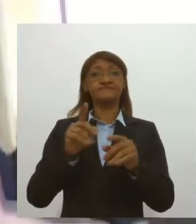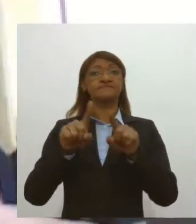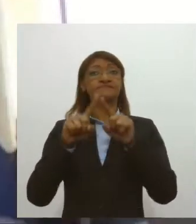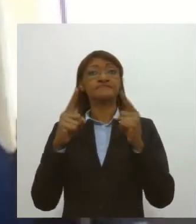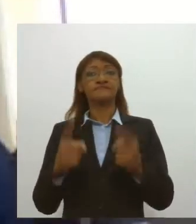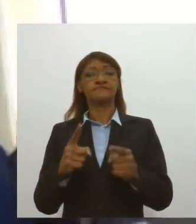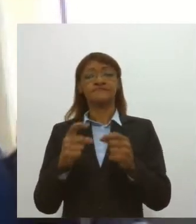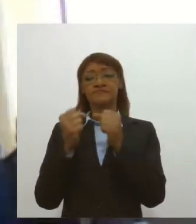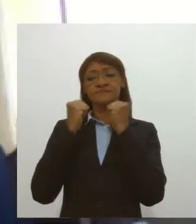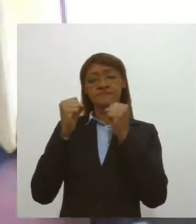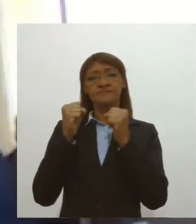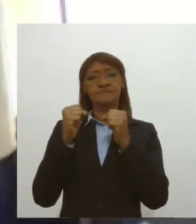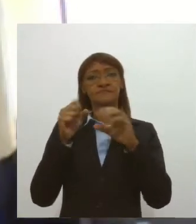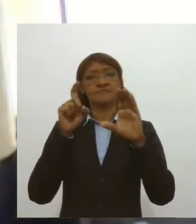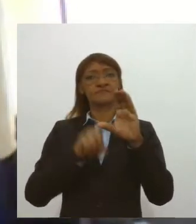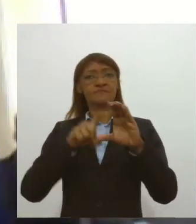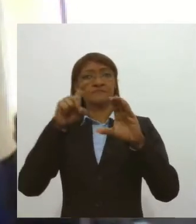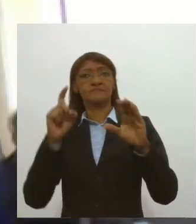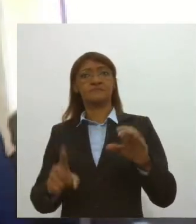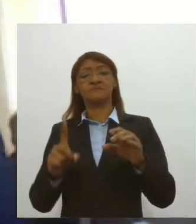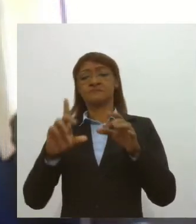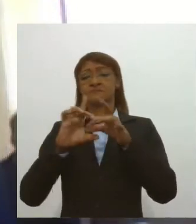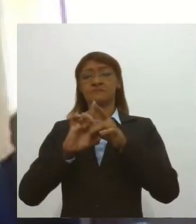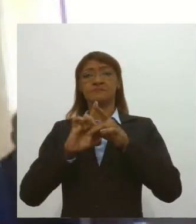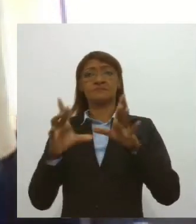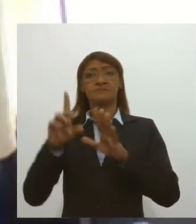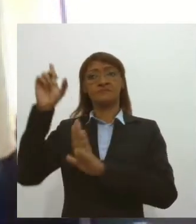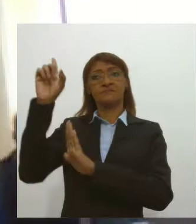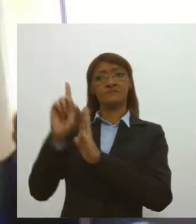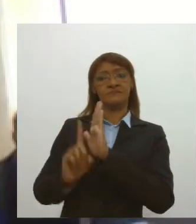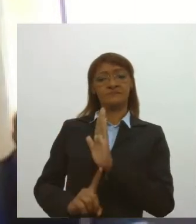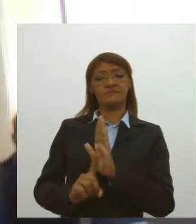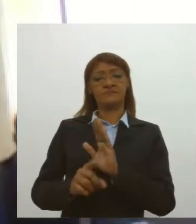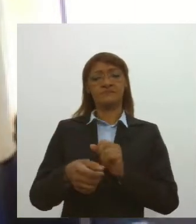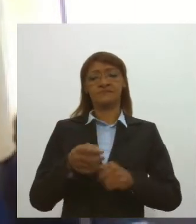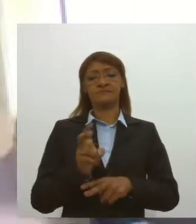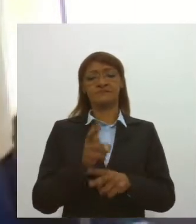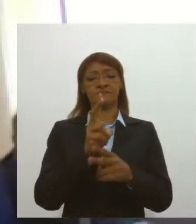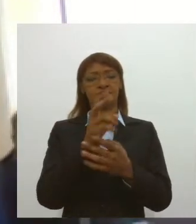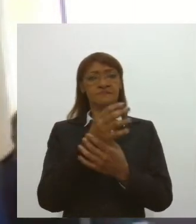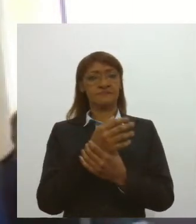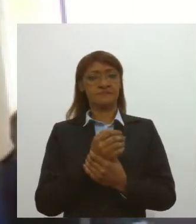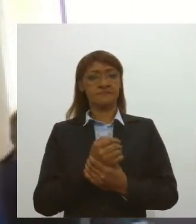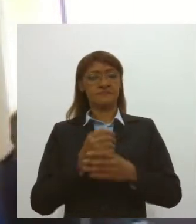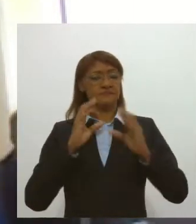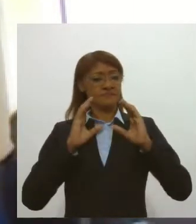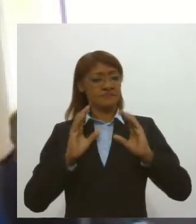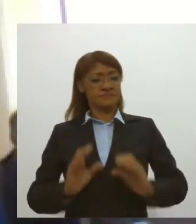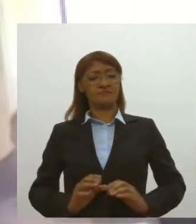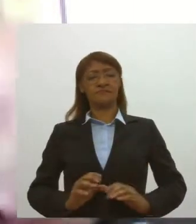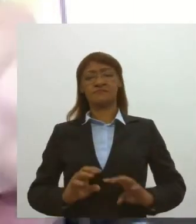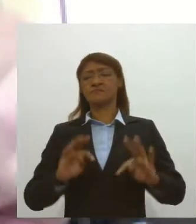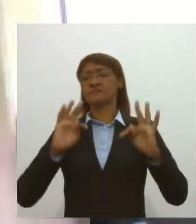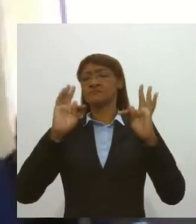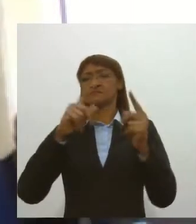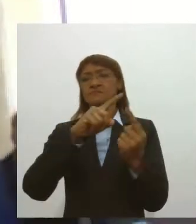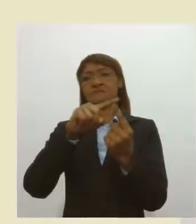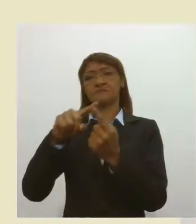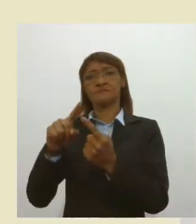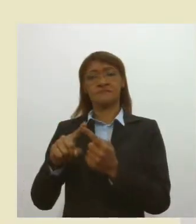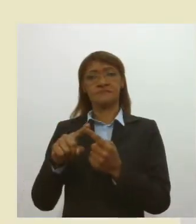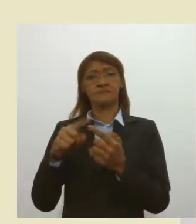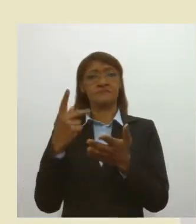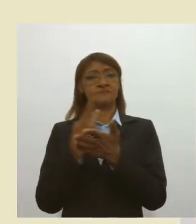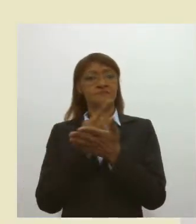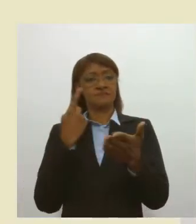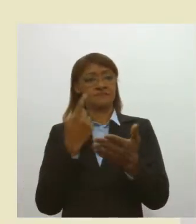Estado Democrático de Direito e reforçou que o direito deve preservar a cidadania contra qualquer tipo de arbitrariedade.